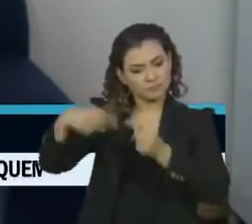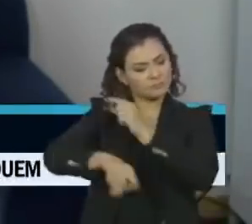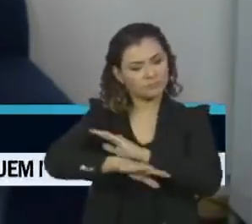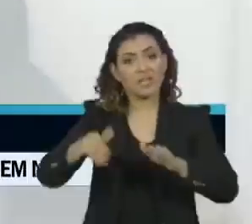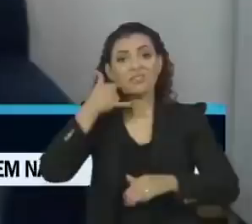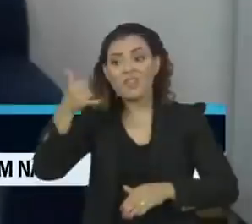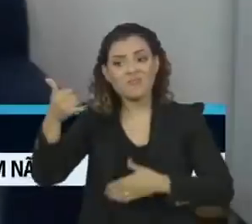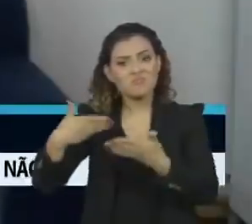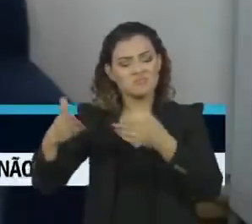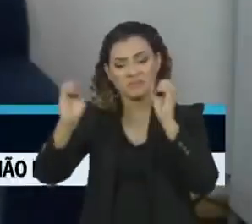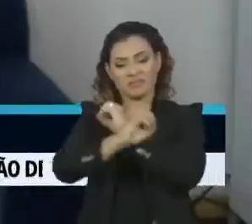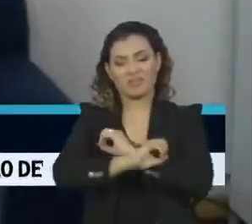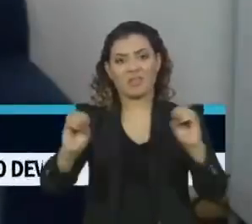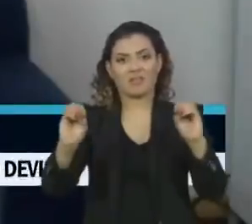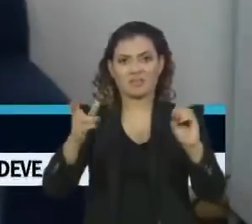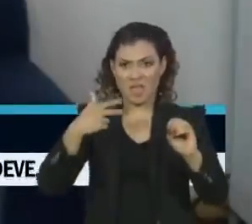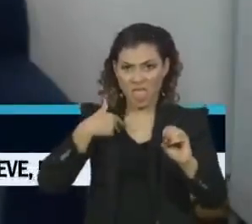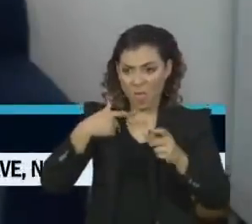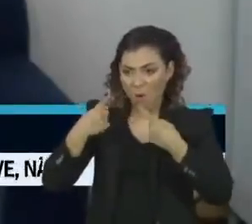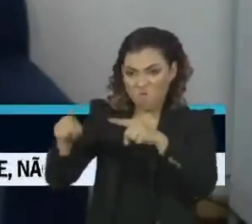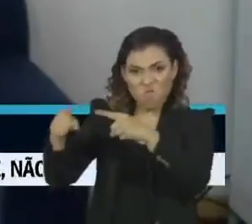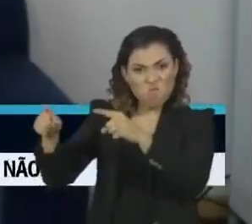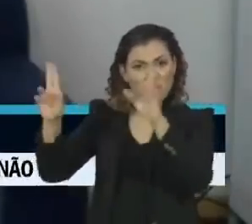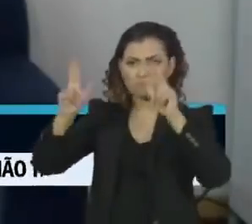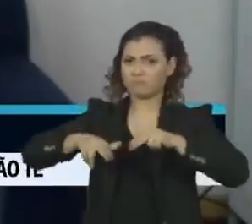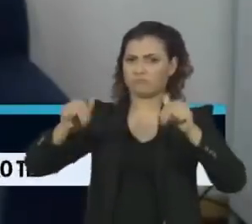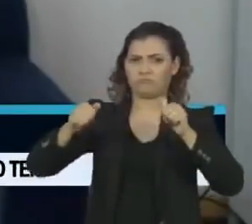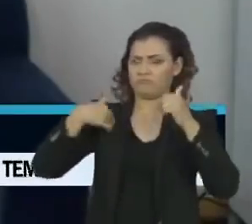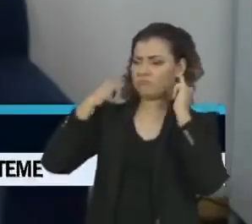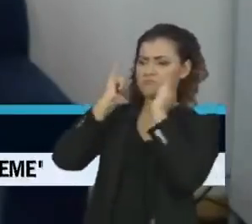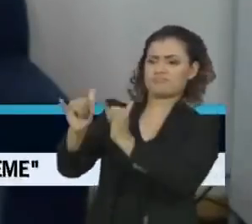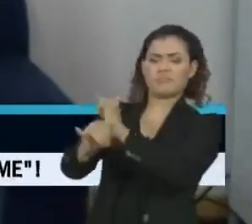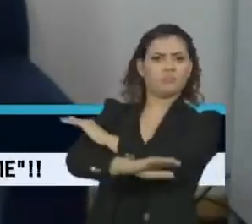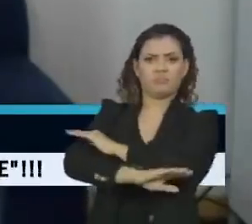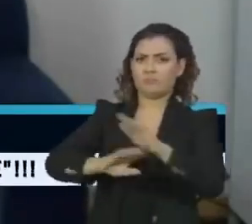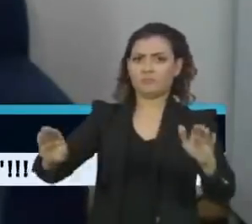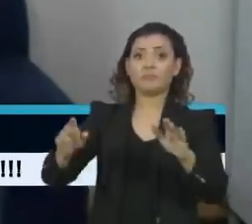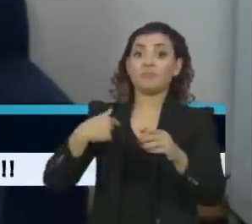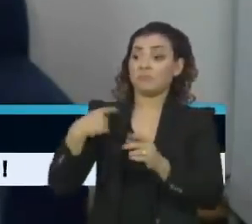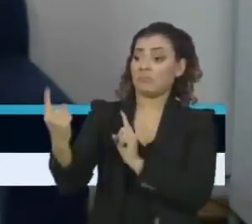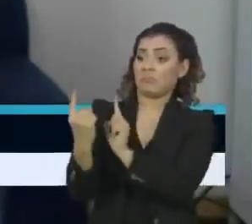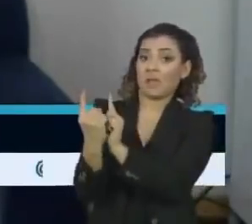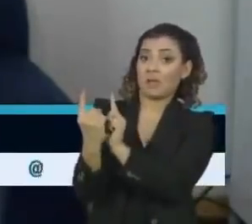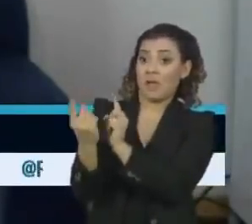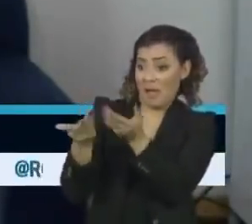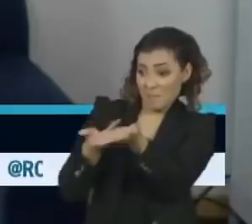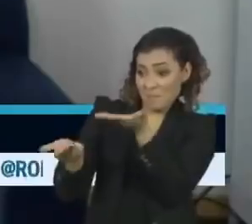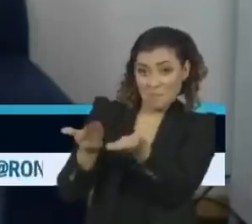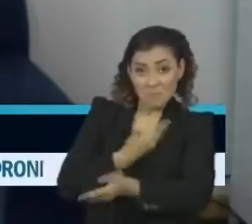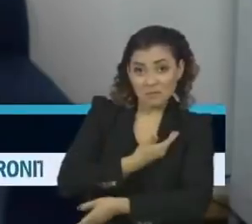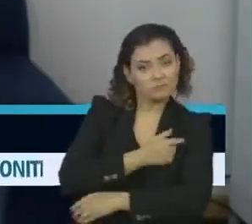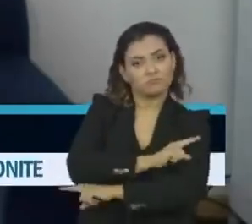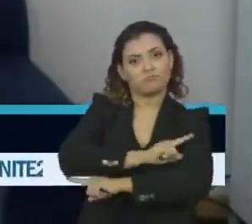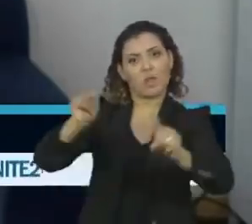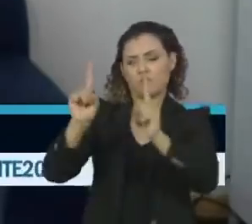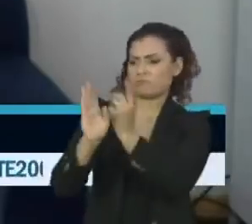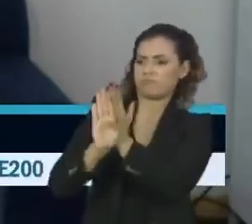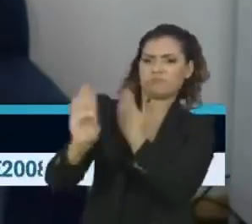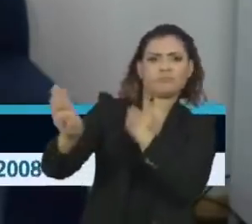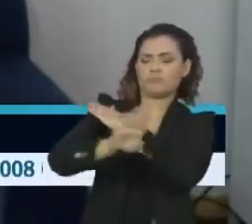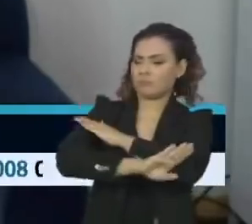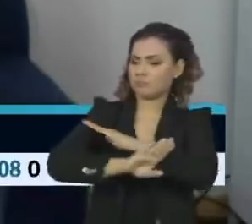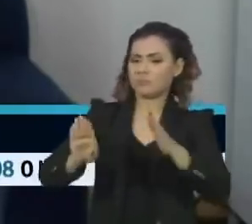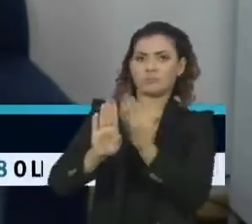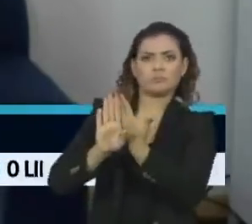nem pelo telefone. Não vou persegui-lo de forma alguma. Vou ter a mesma atuação minha agora. Relacionamento, não. Eu quero dele agora